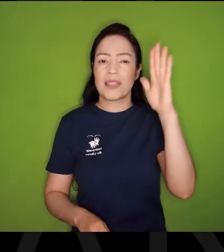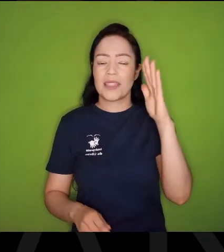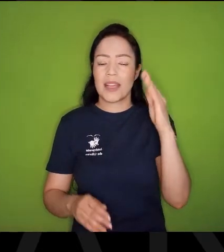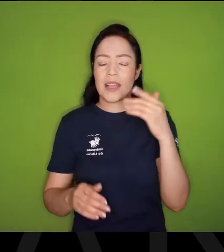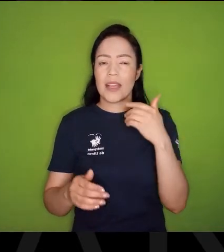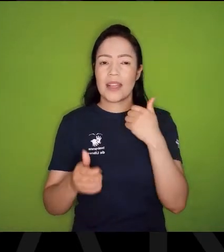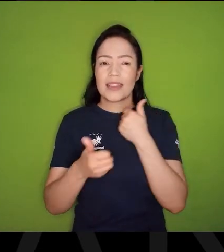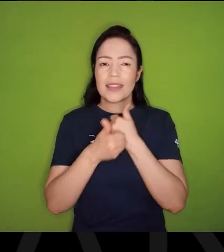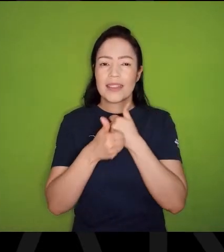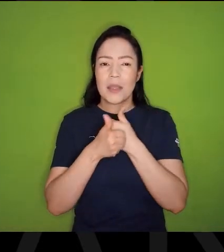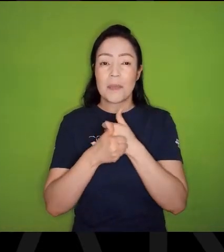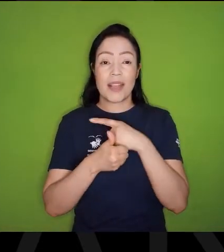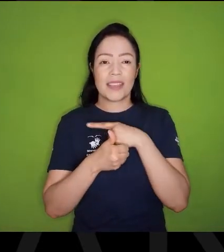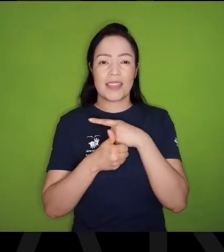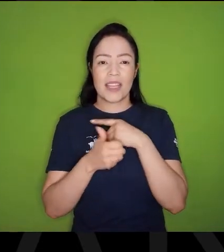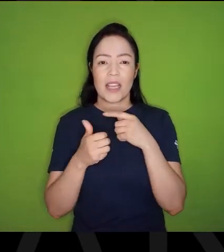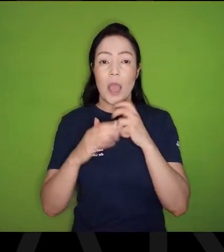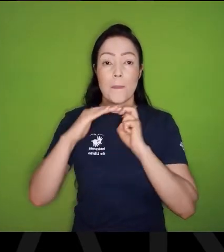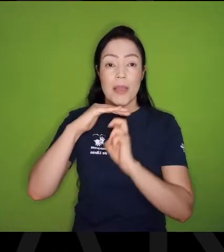metrôs,